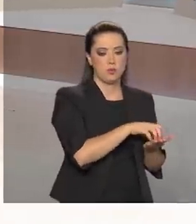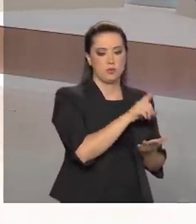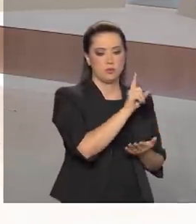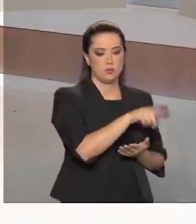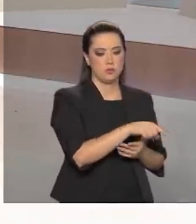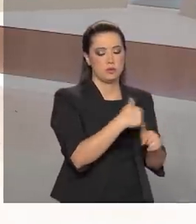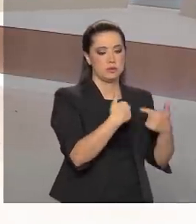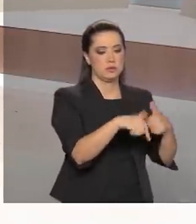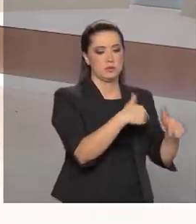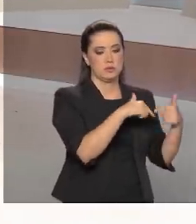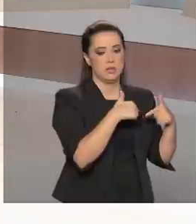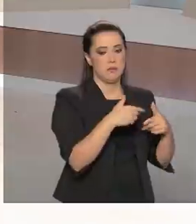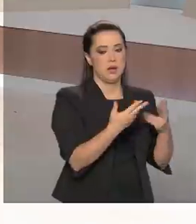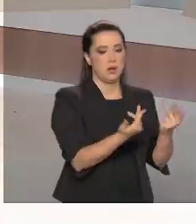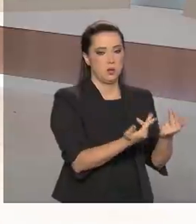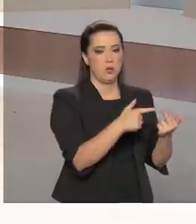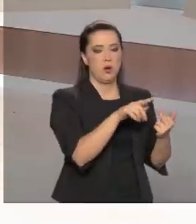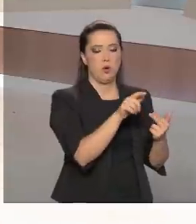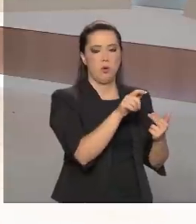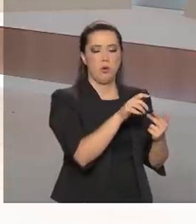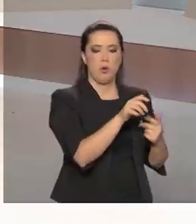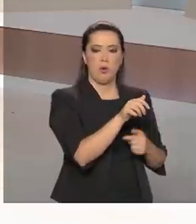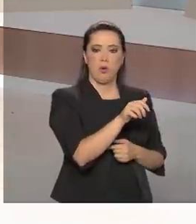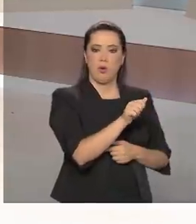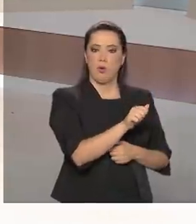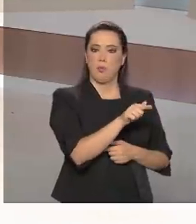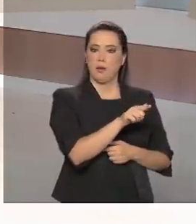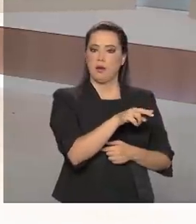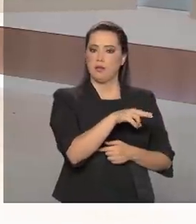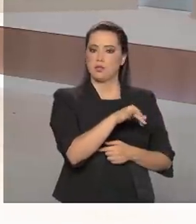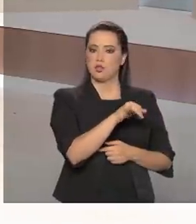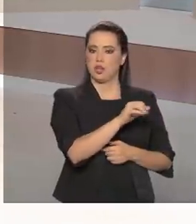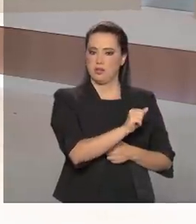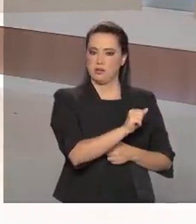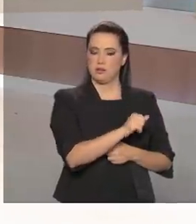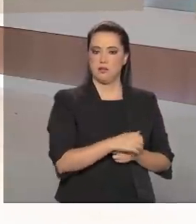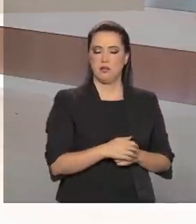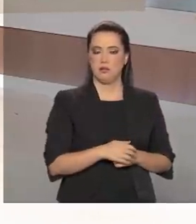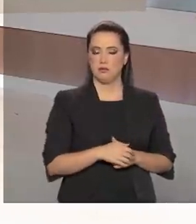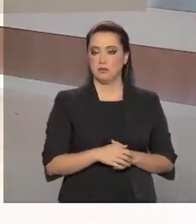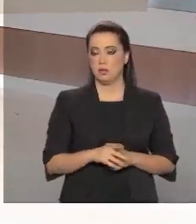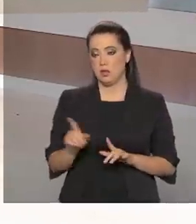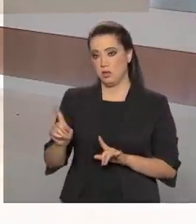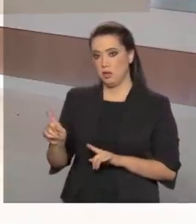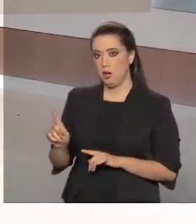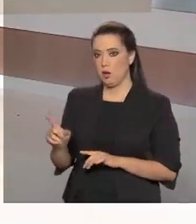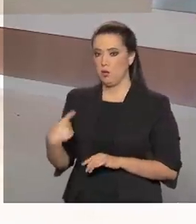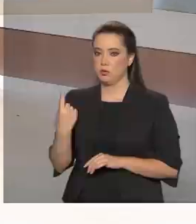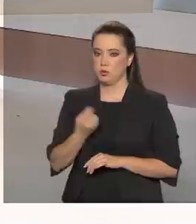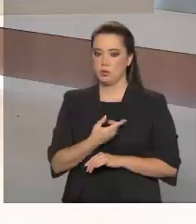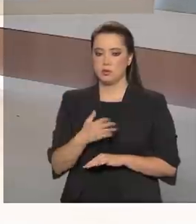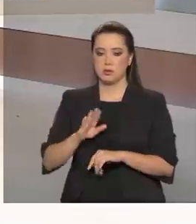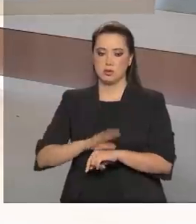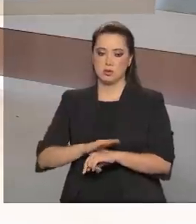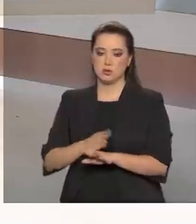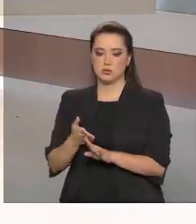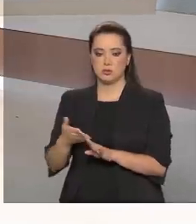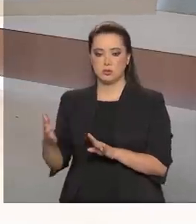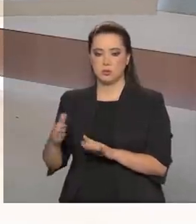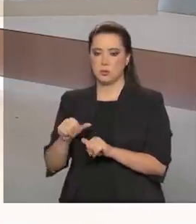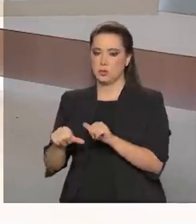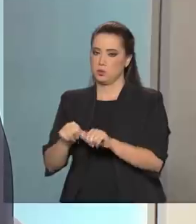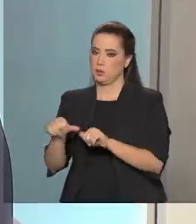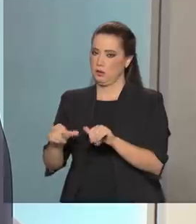funciona como uma agência reguladora? Não. Vamos dizer, nós estamos numa fase transitória.